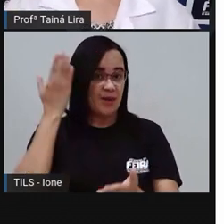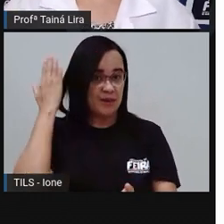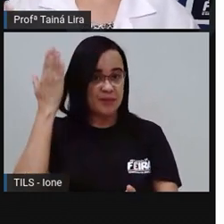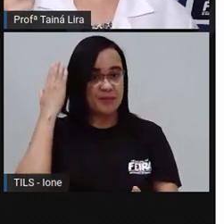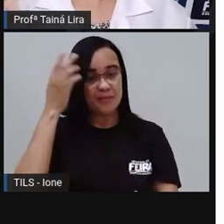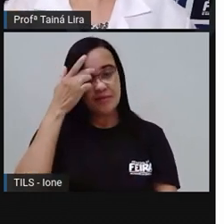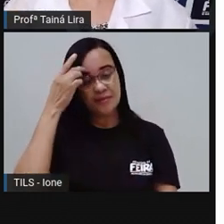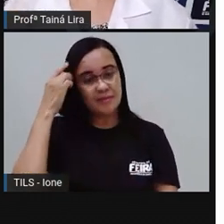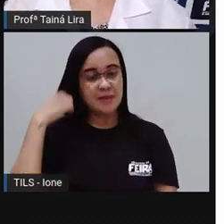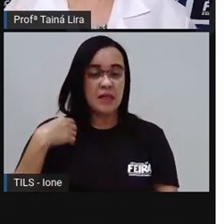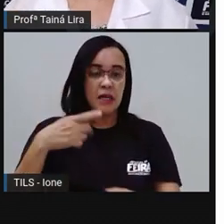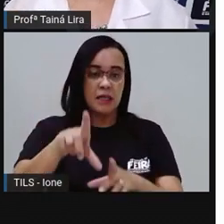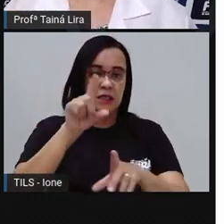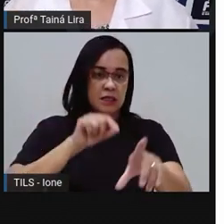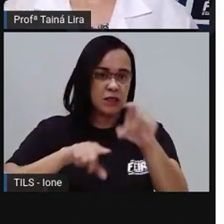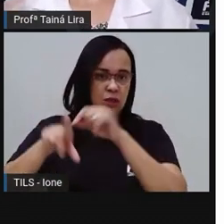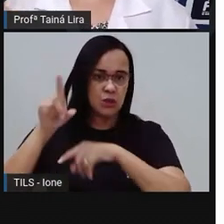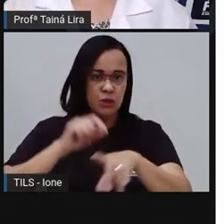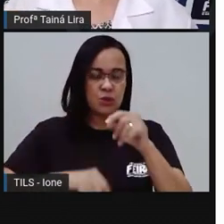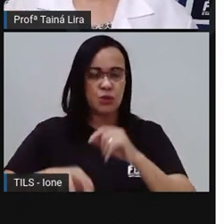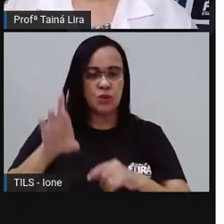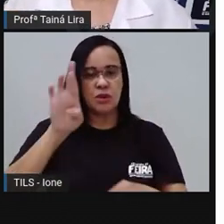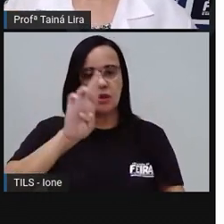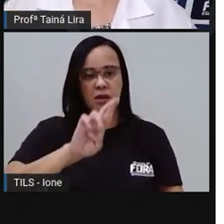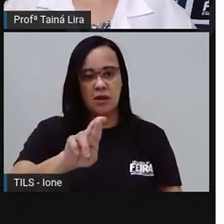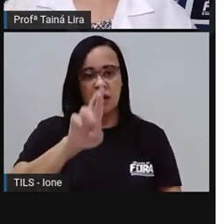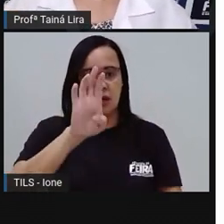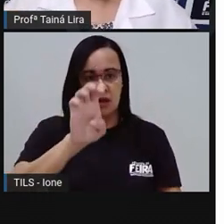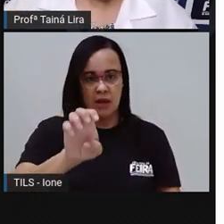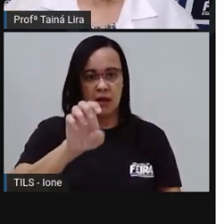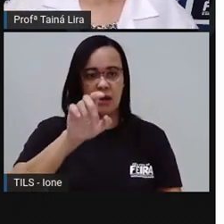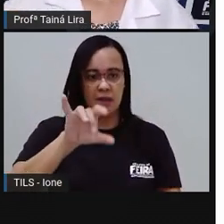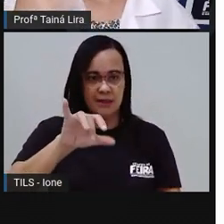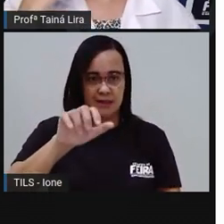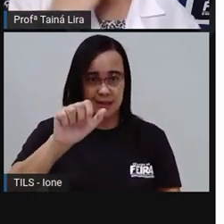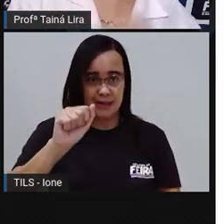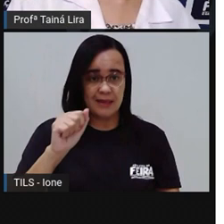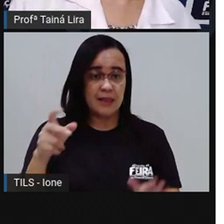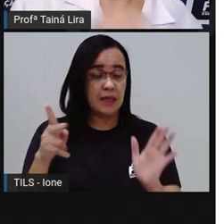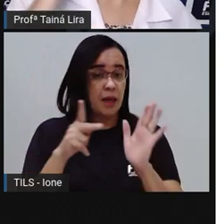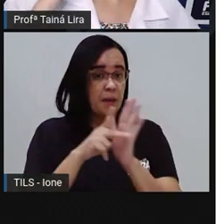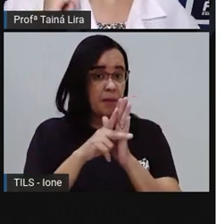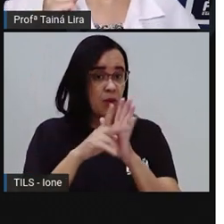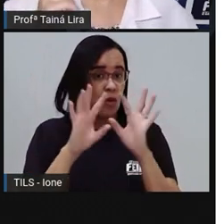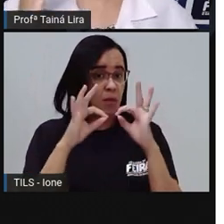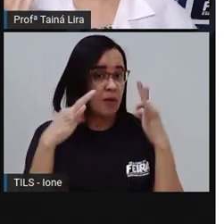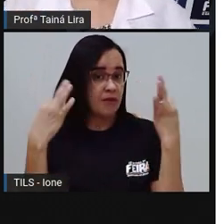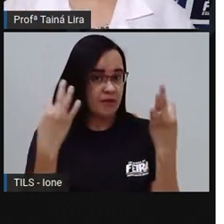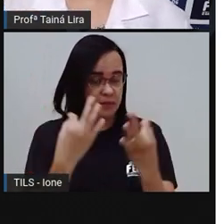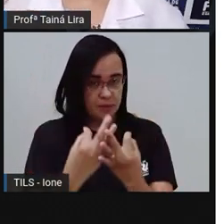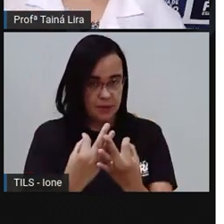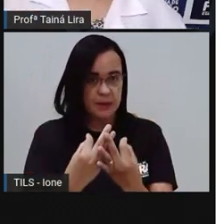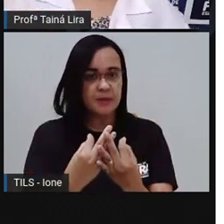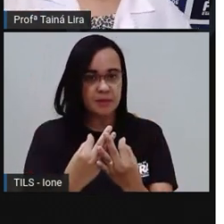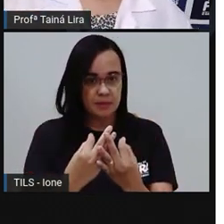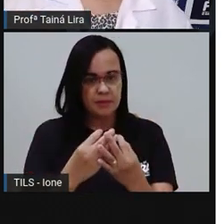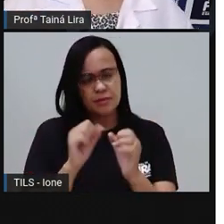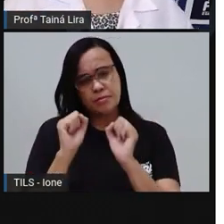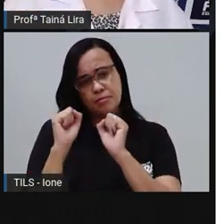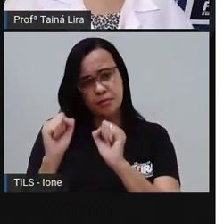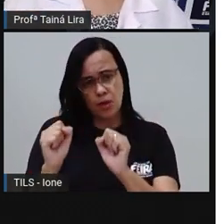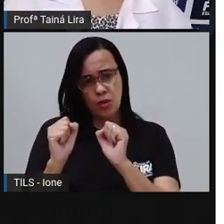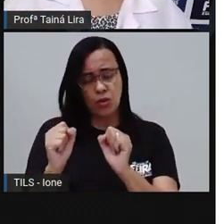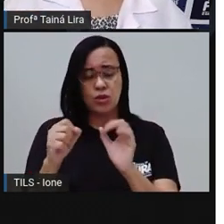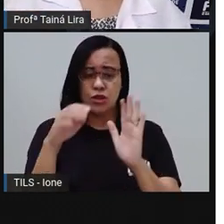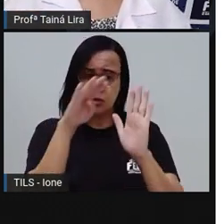escolher A receita De família Tá bom? De novo Pode ser uma receita